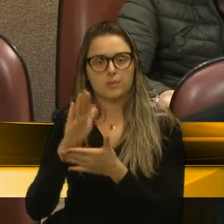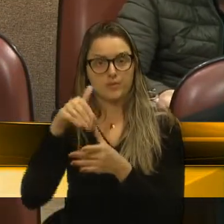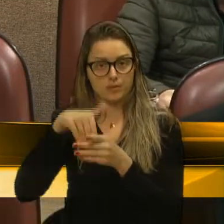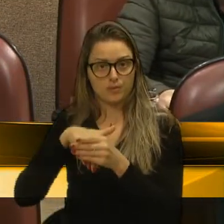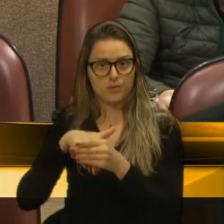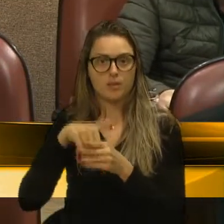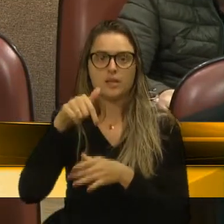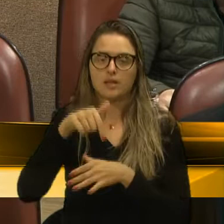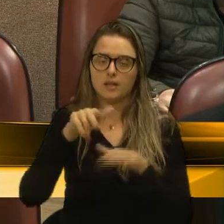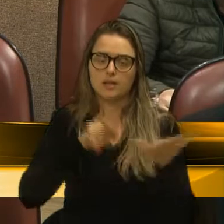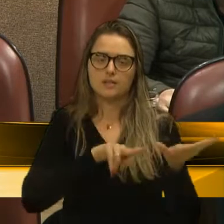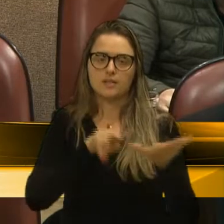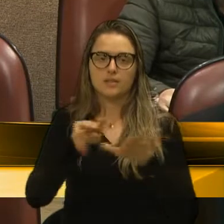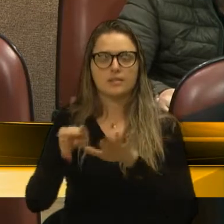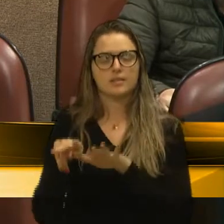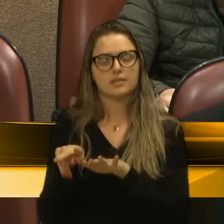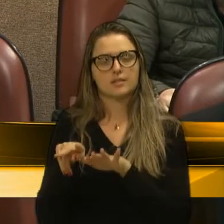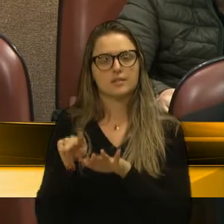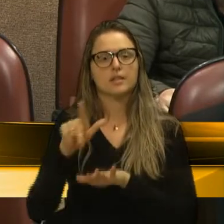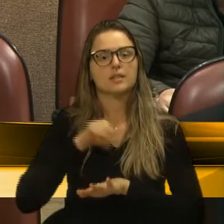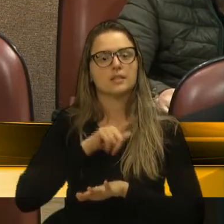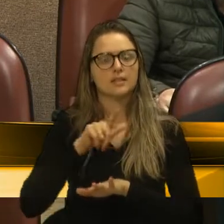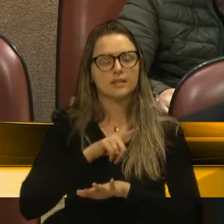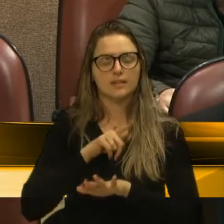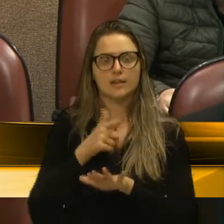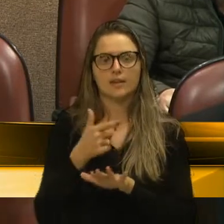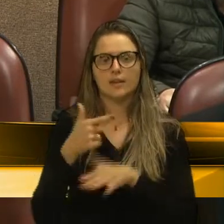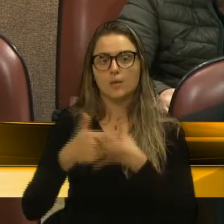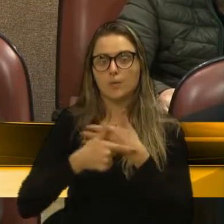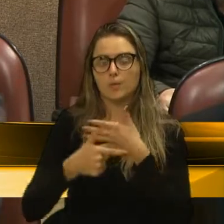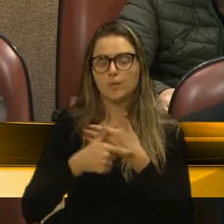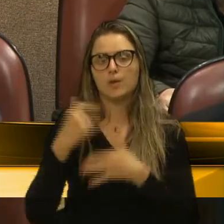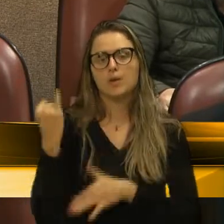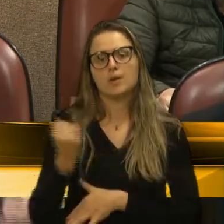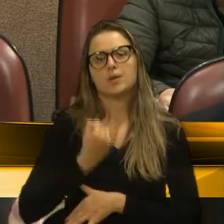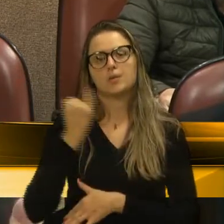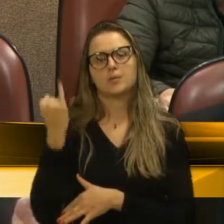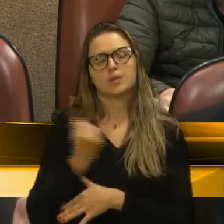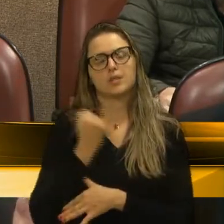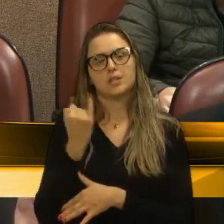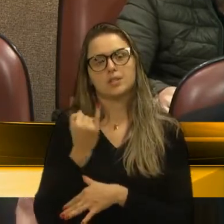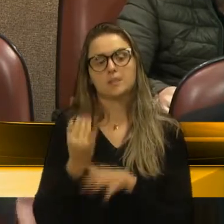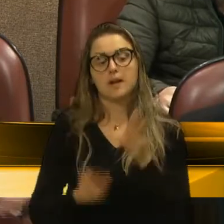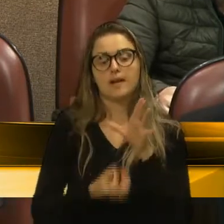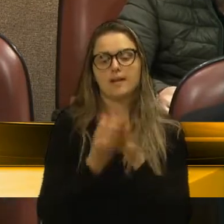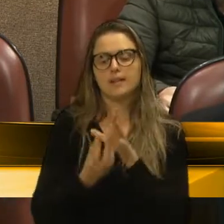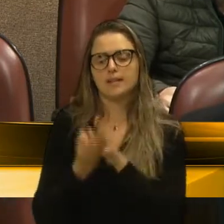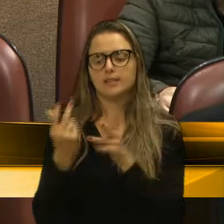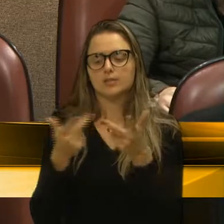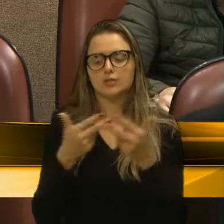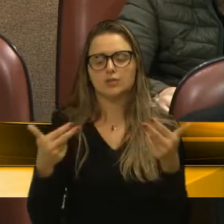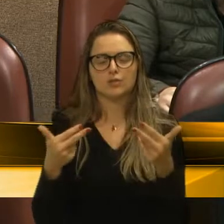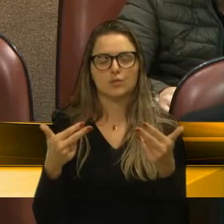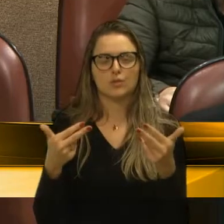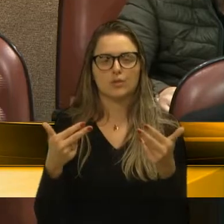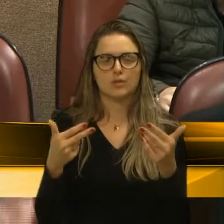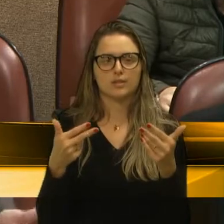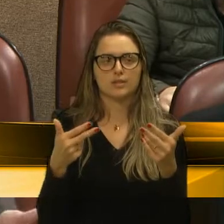essa semana seja extremamente essencial para políticas públicas, para que nós,